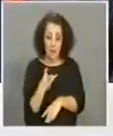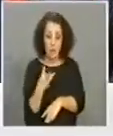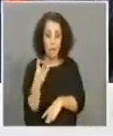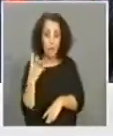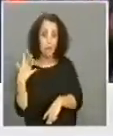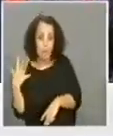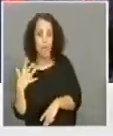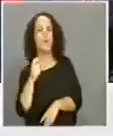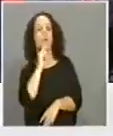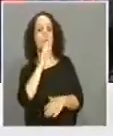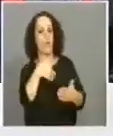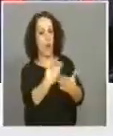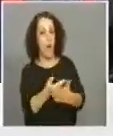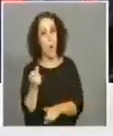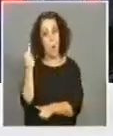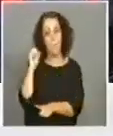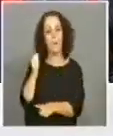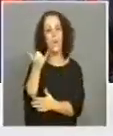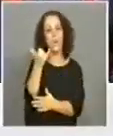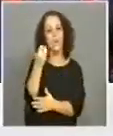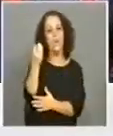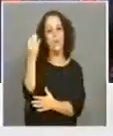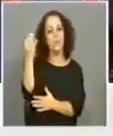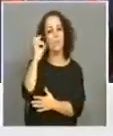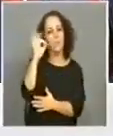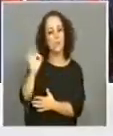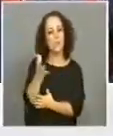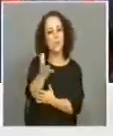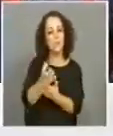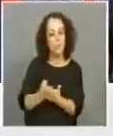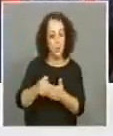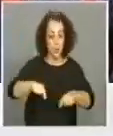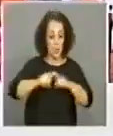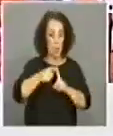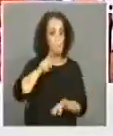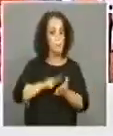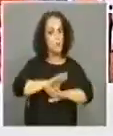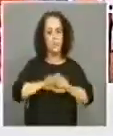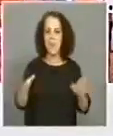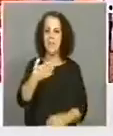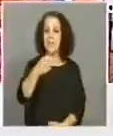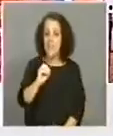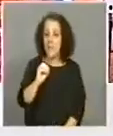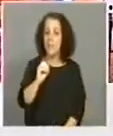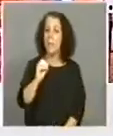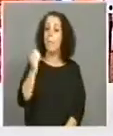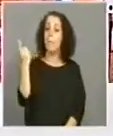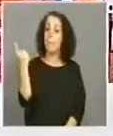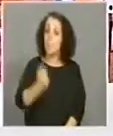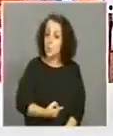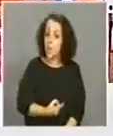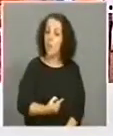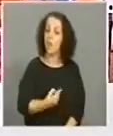passado tinha um desconto de 20% e este ano aprovamos já um desconto fixo de 70% para cada agregado